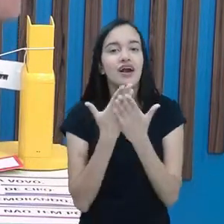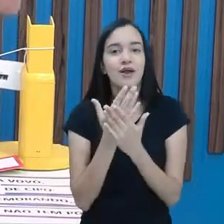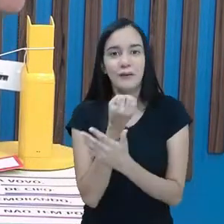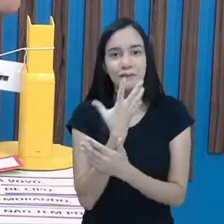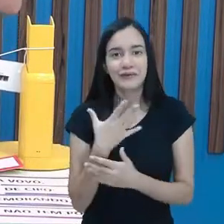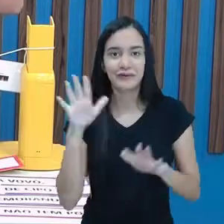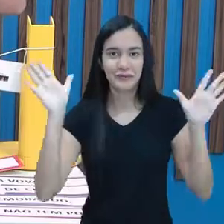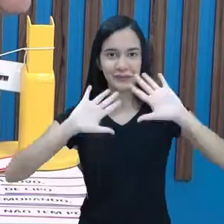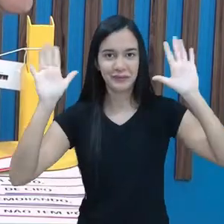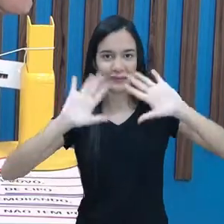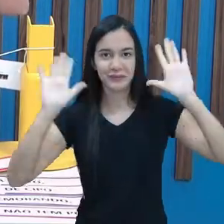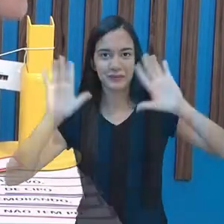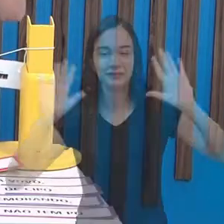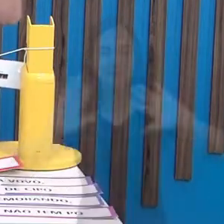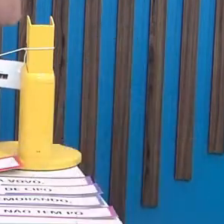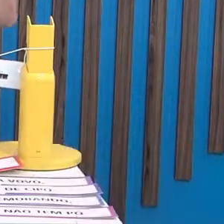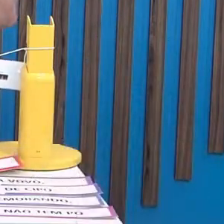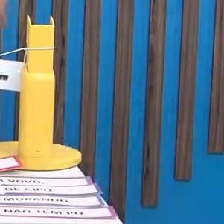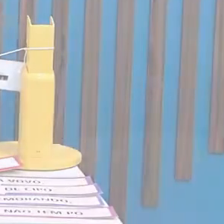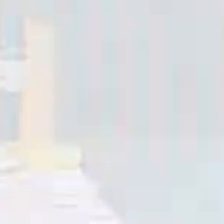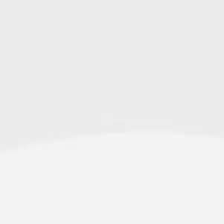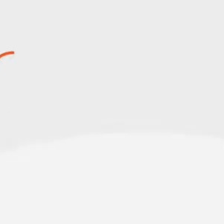Fica